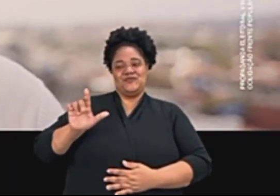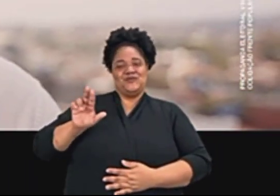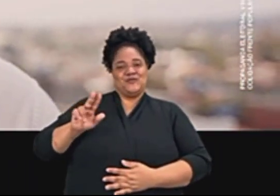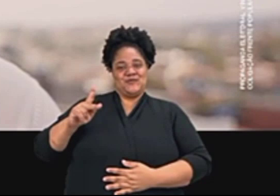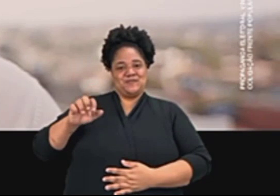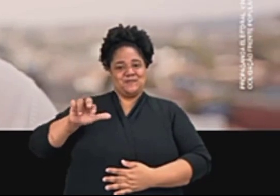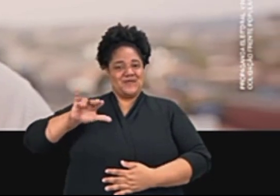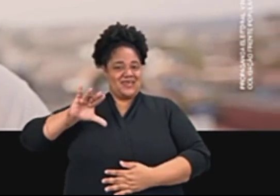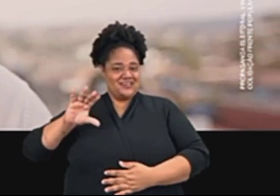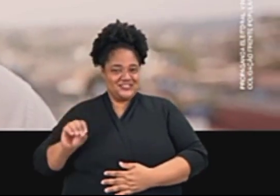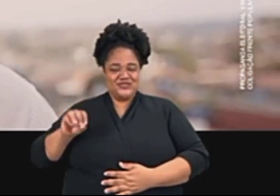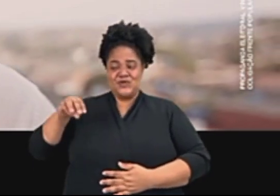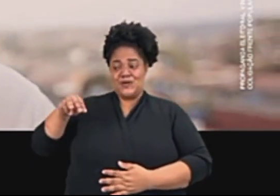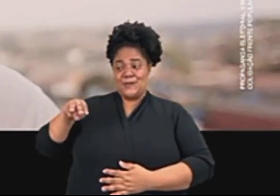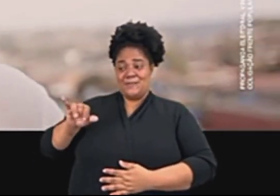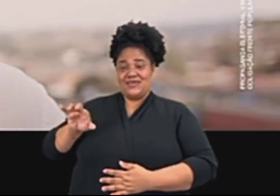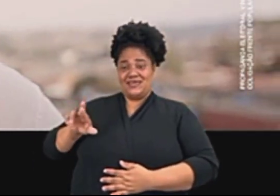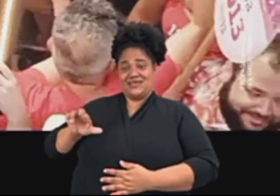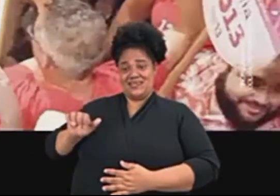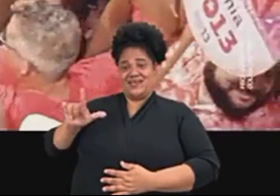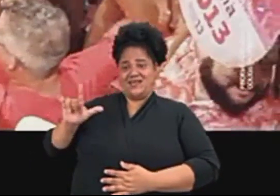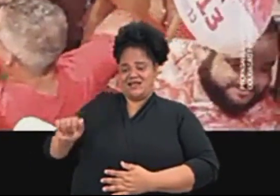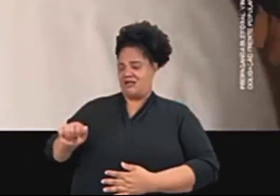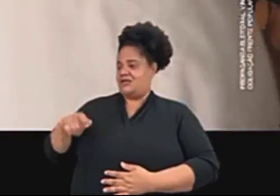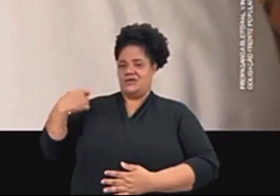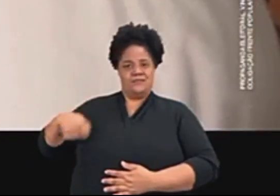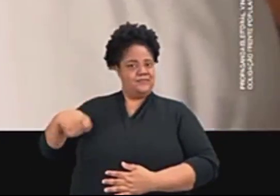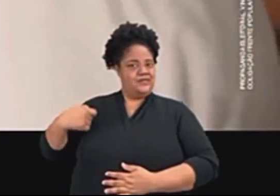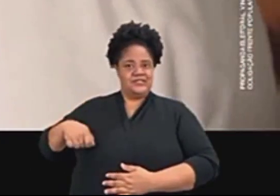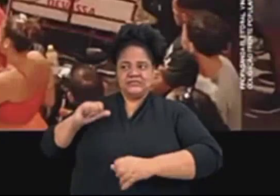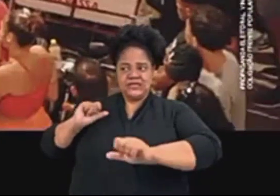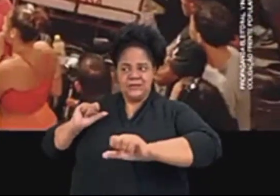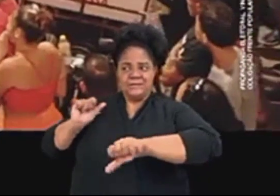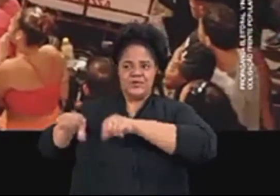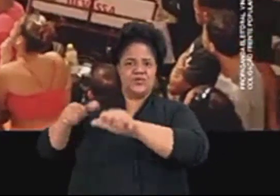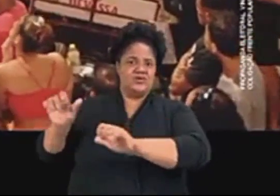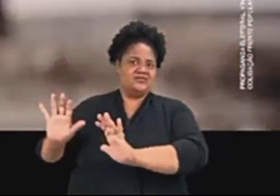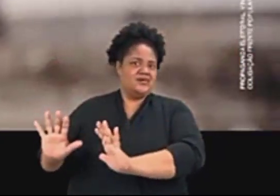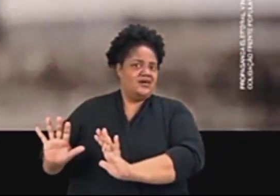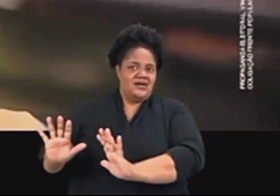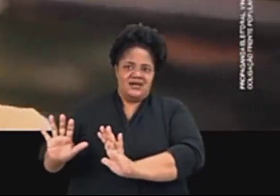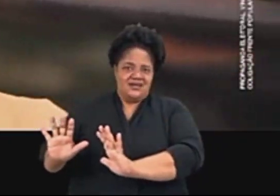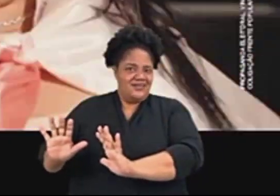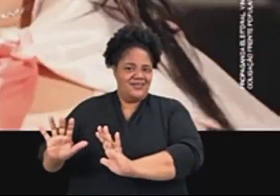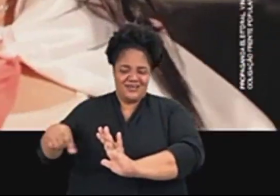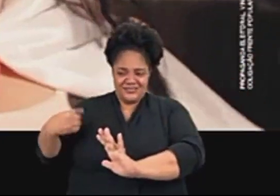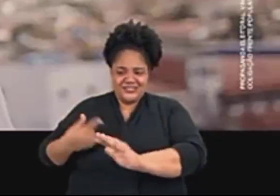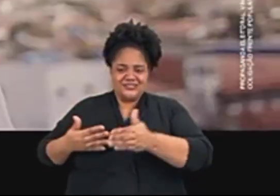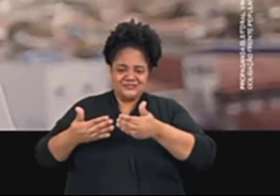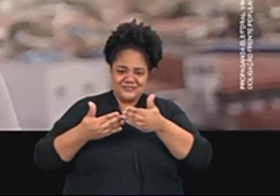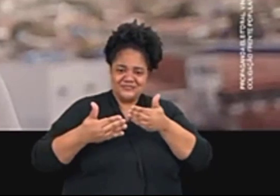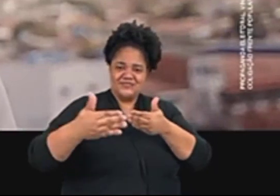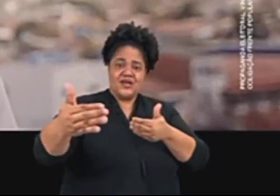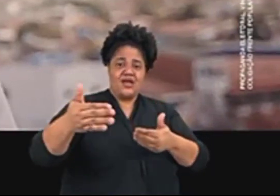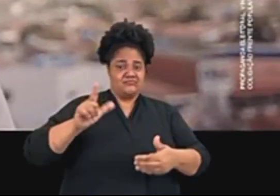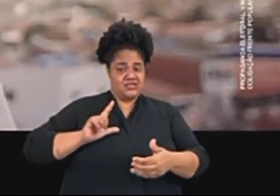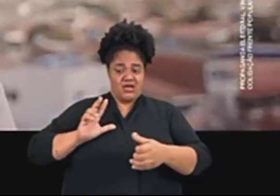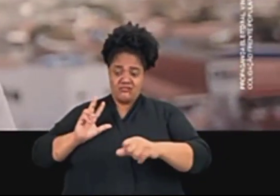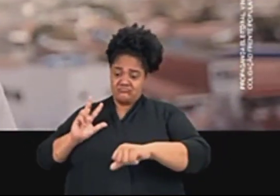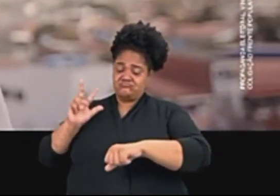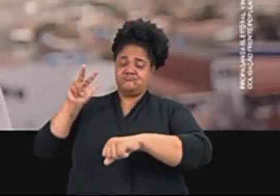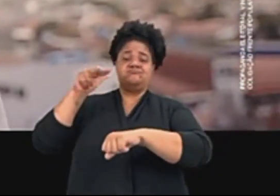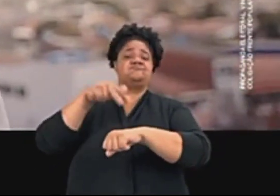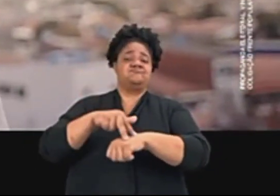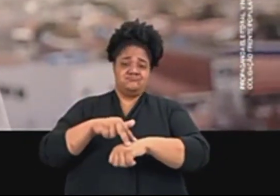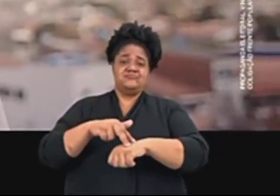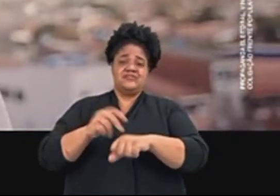gestão que precisa urgentemente ser superada, virar a página, para que a gente dê vez e voz e a chance de